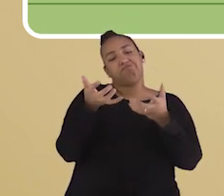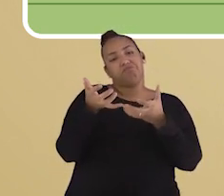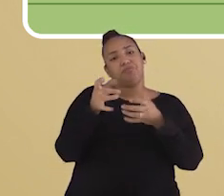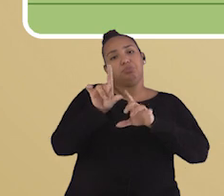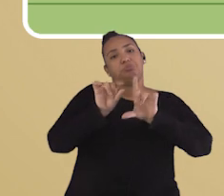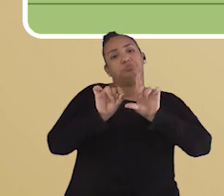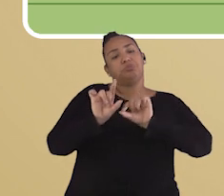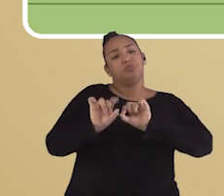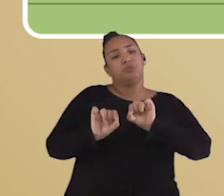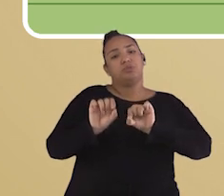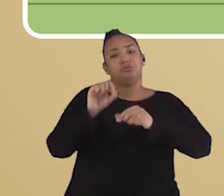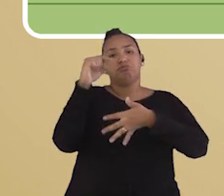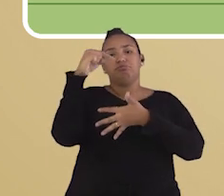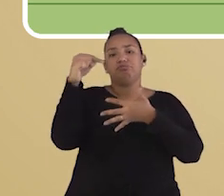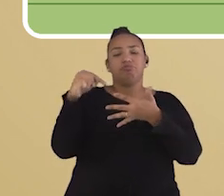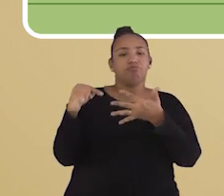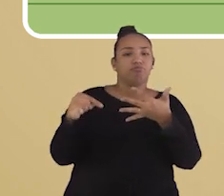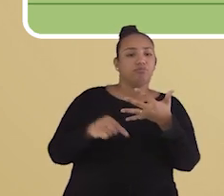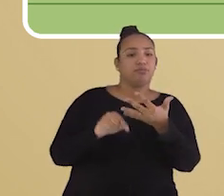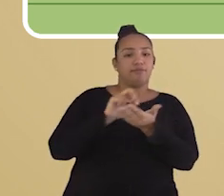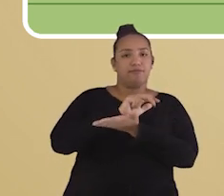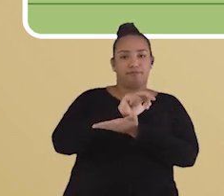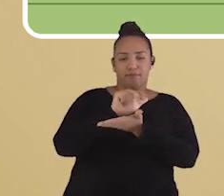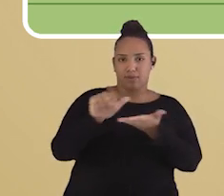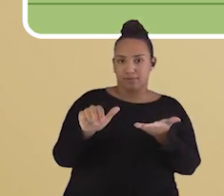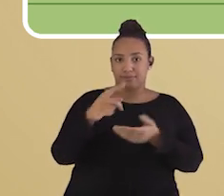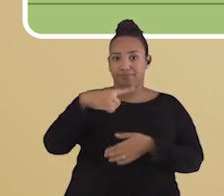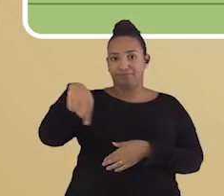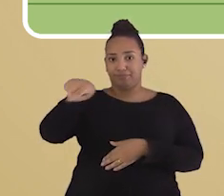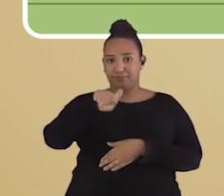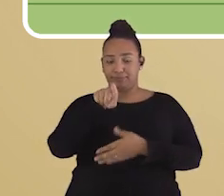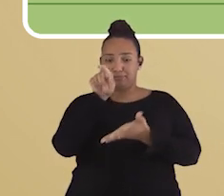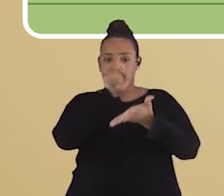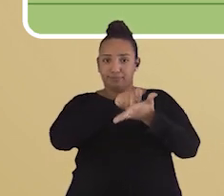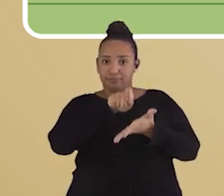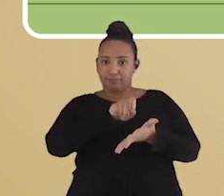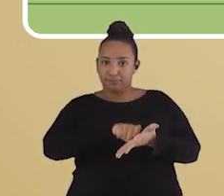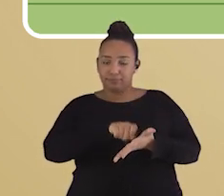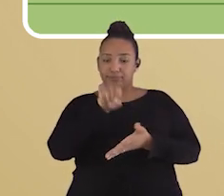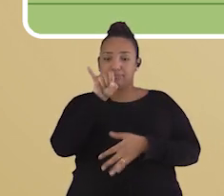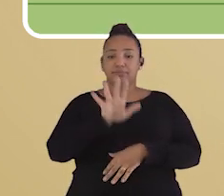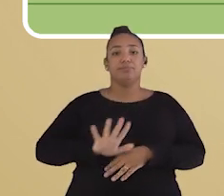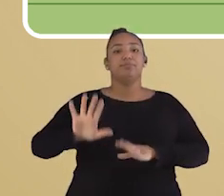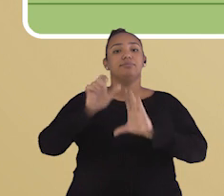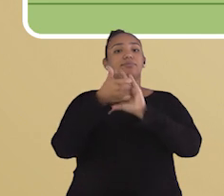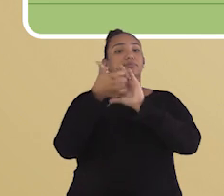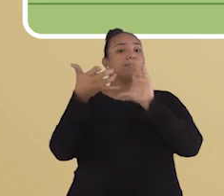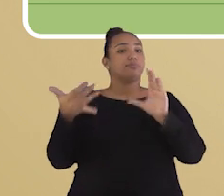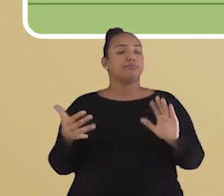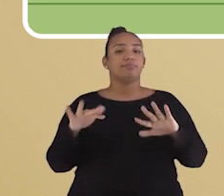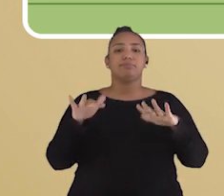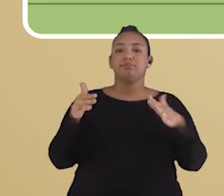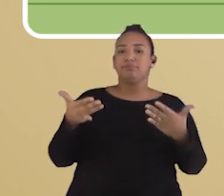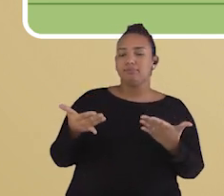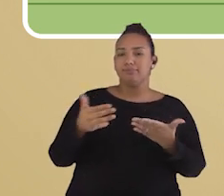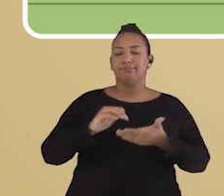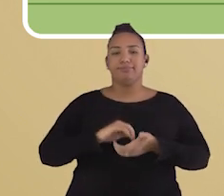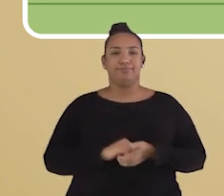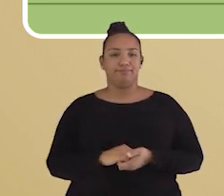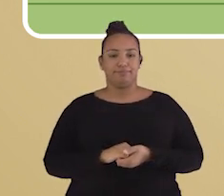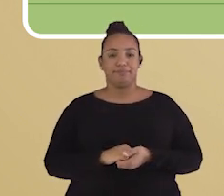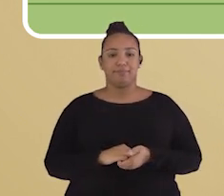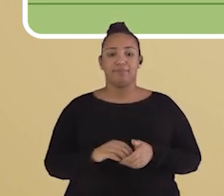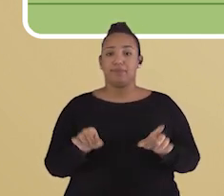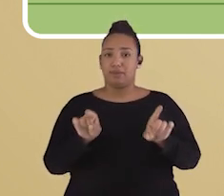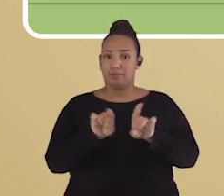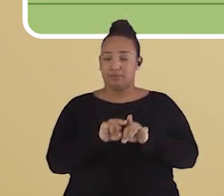preferência com diversos elementos. E escreva as características dessa paisagem, levando em conta, por